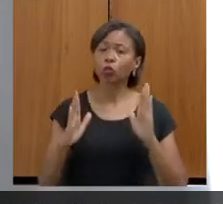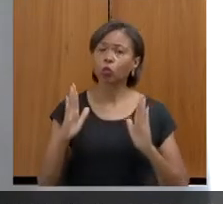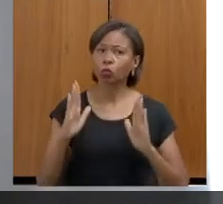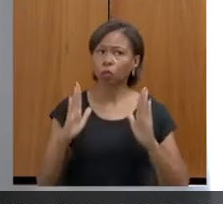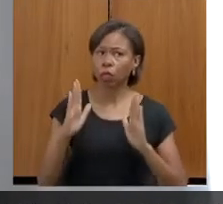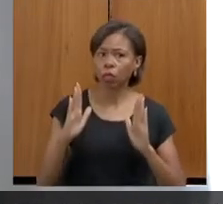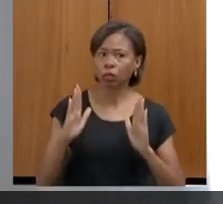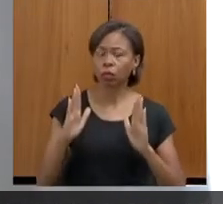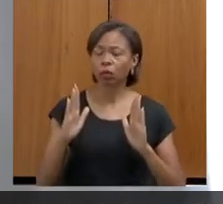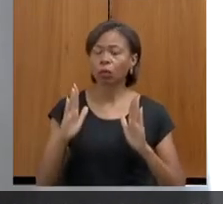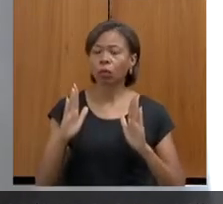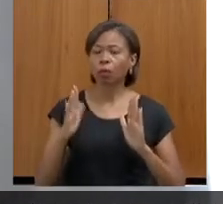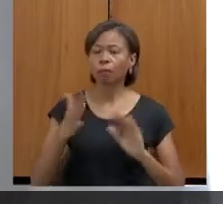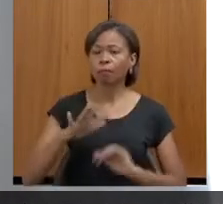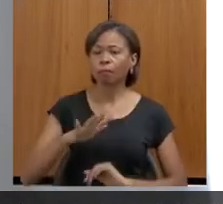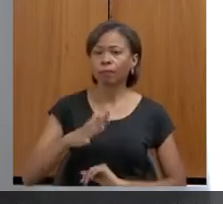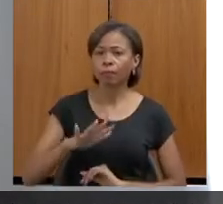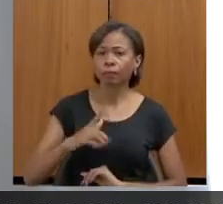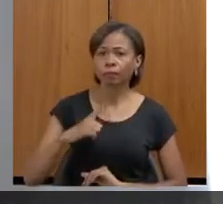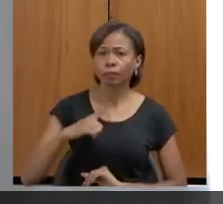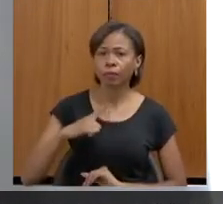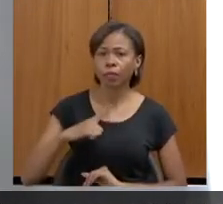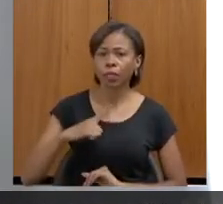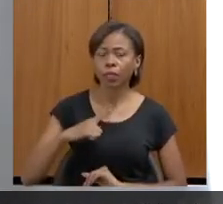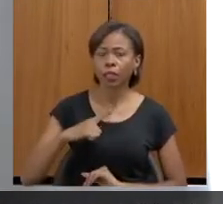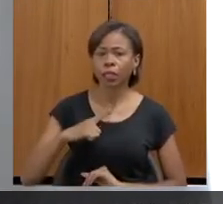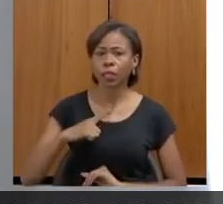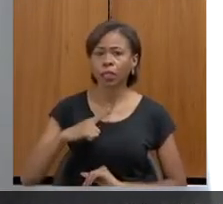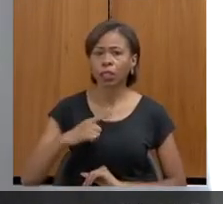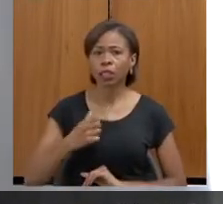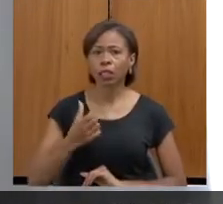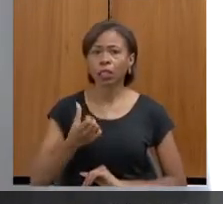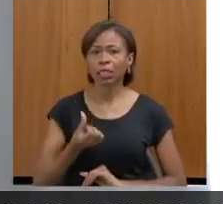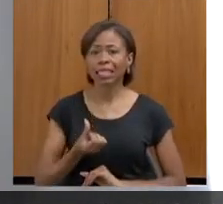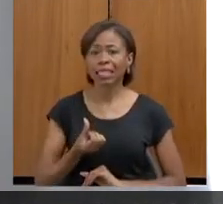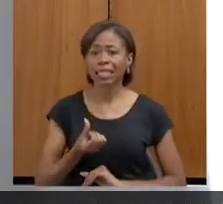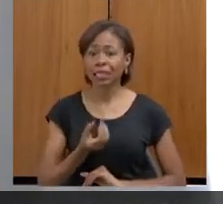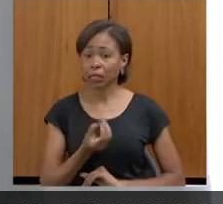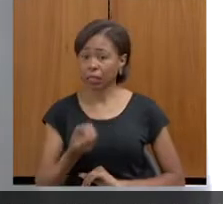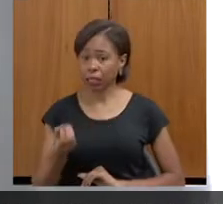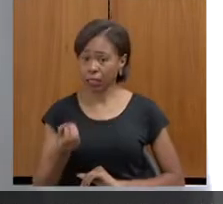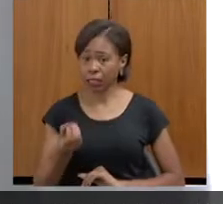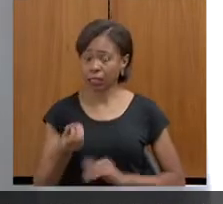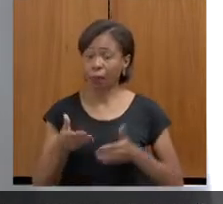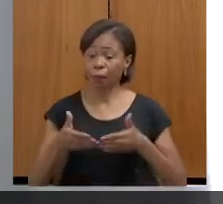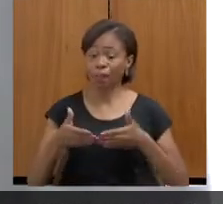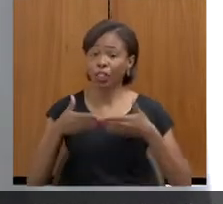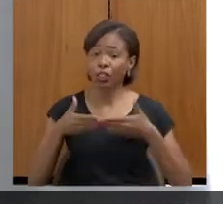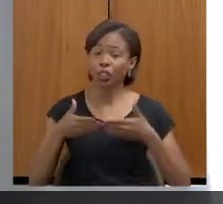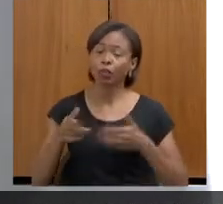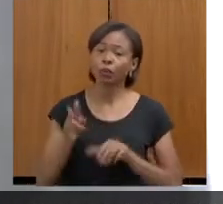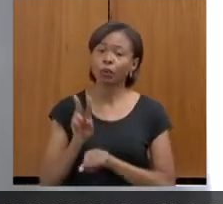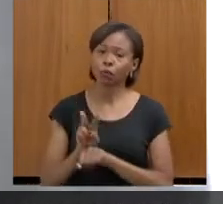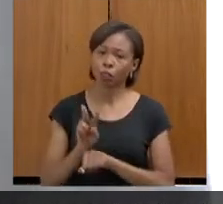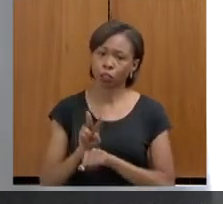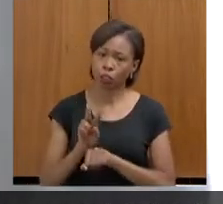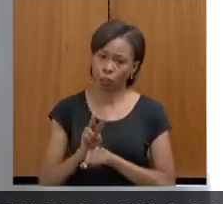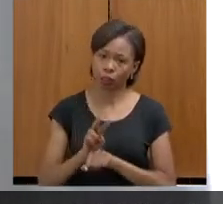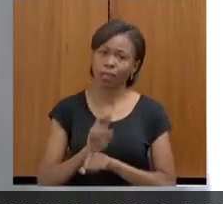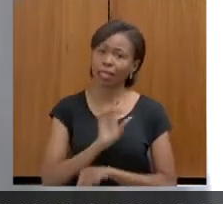tem uma média de mais ou menos 600 medidas protetivas requeridas por mês